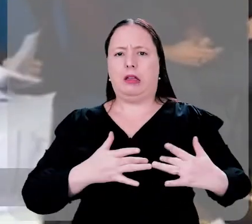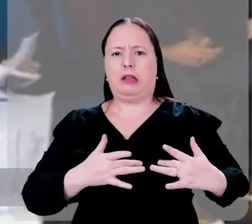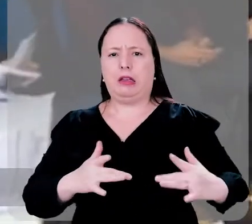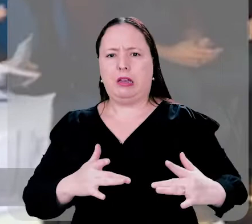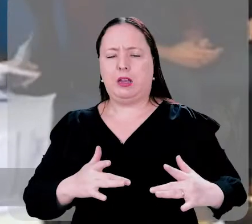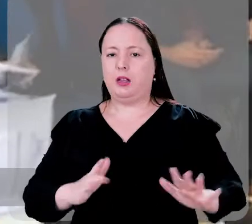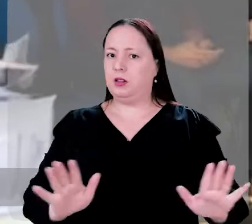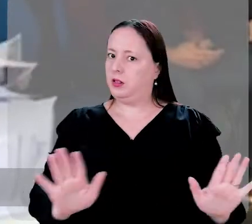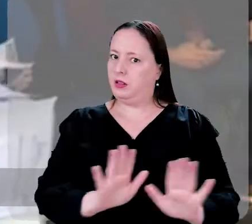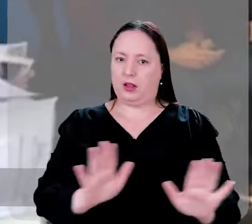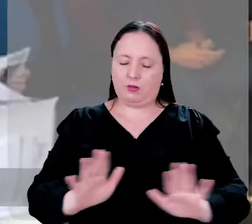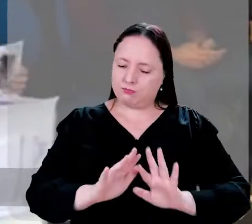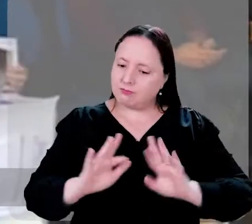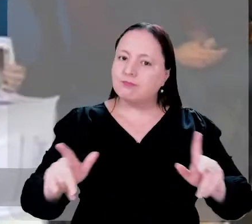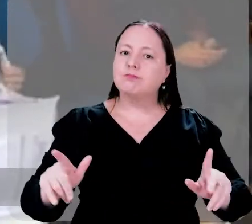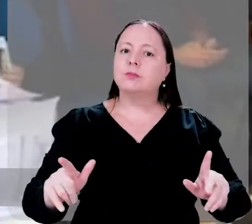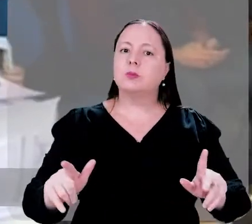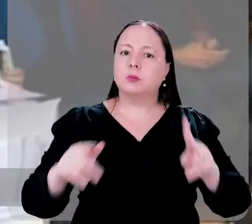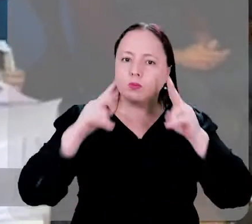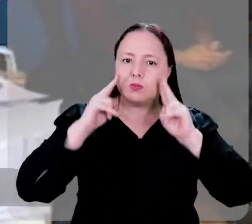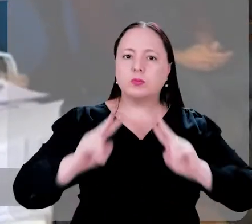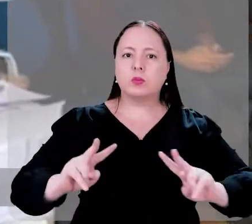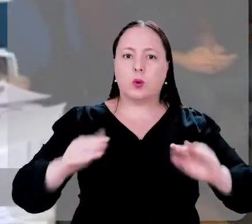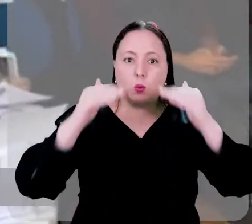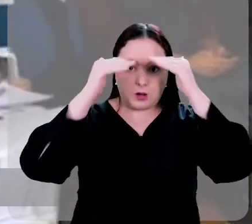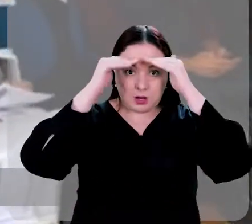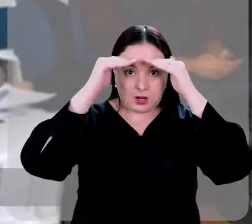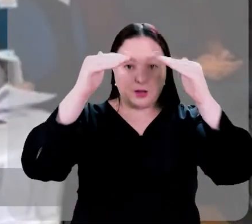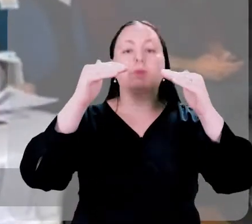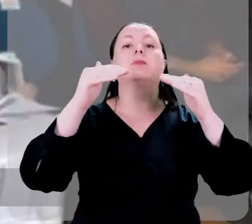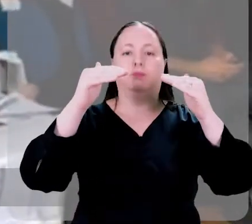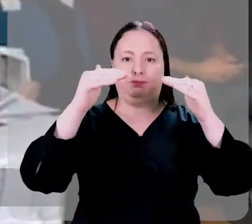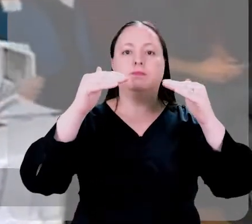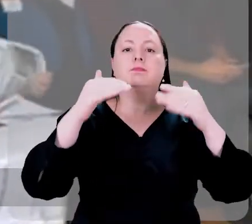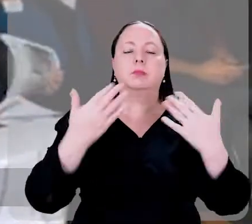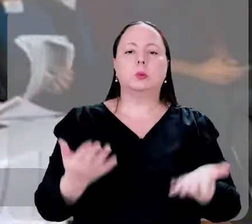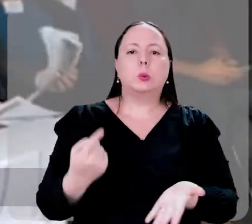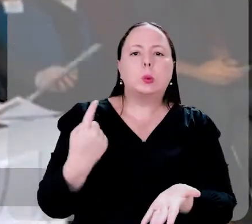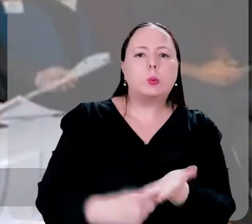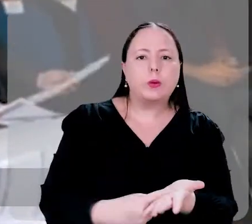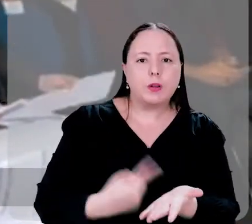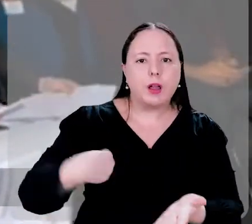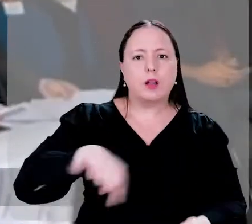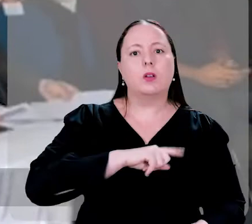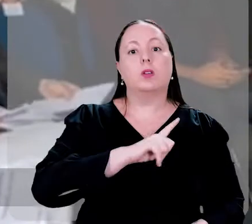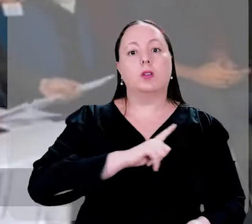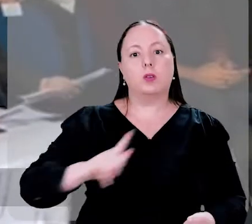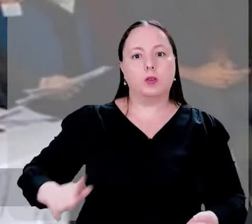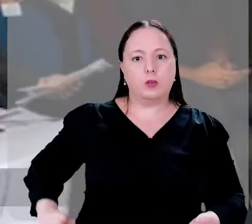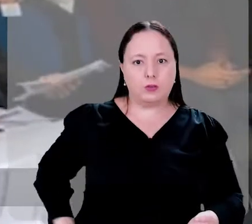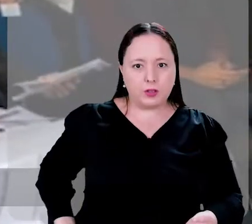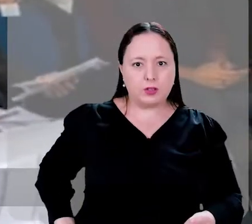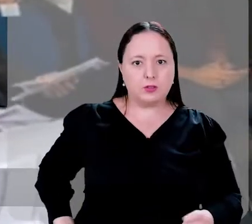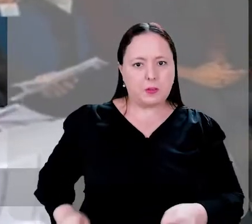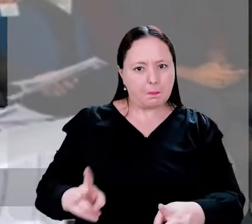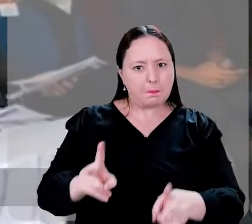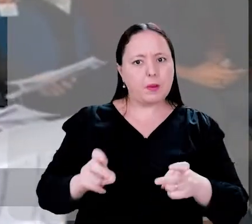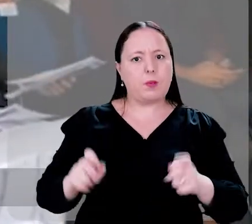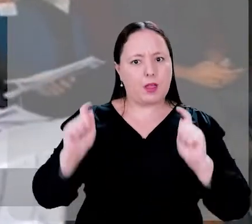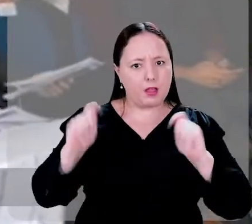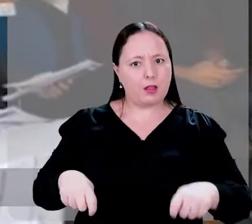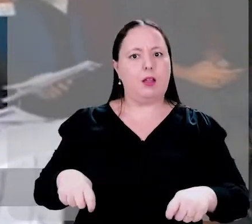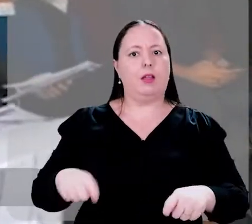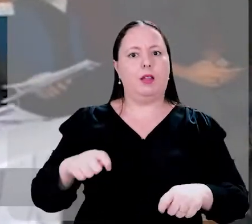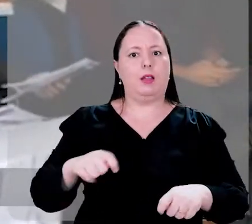de caridade, mas com um olhar de respeito e com o comprometimento de explorar o potencial